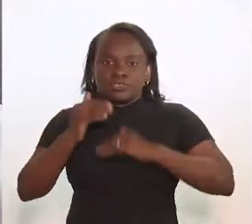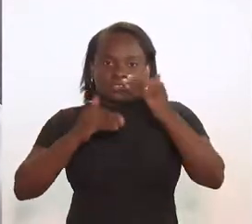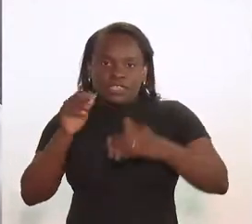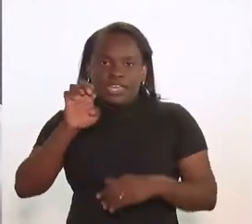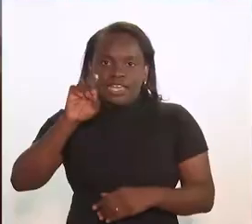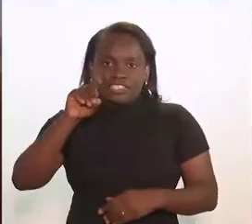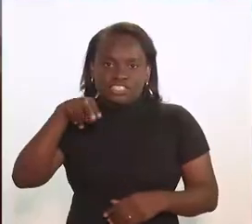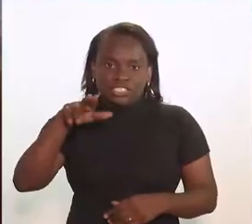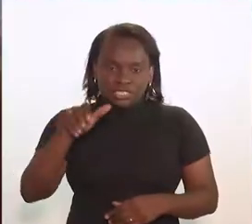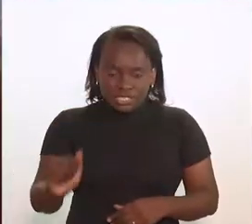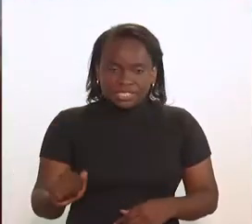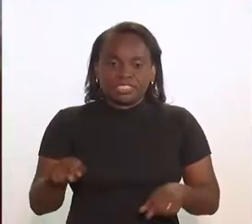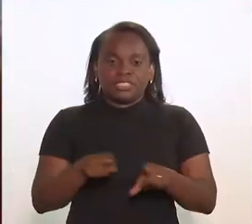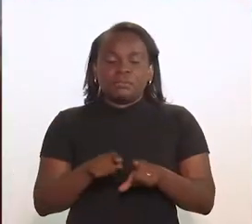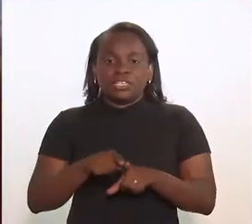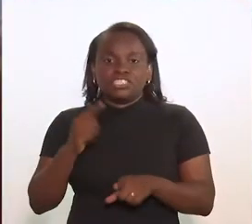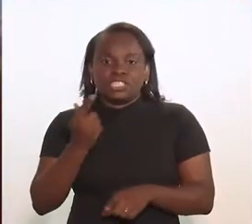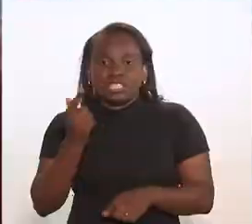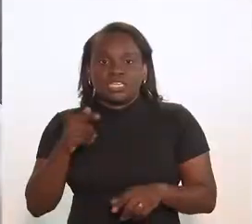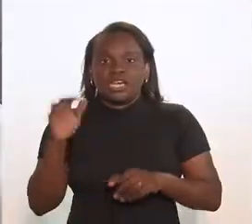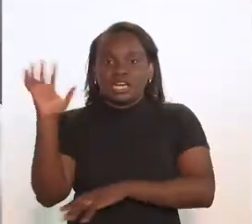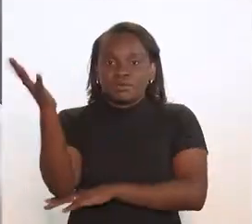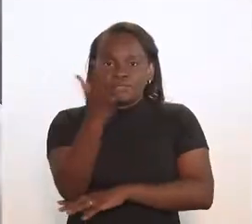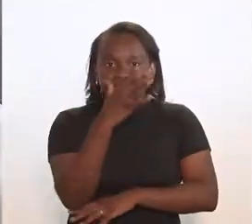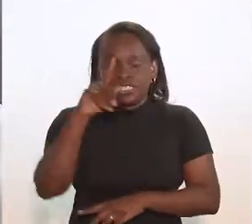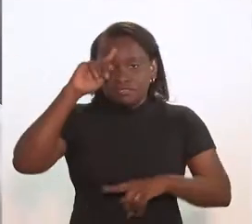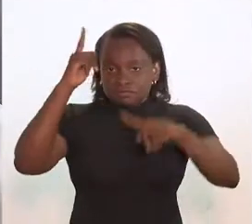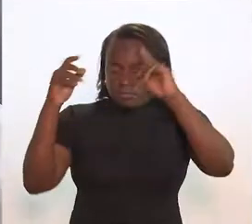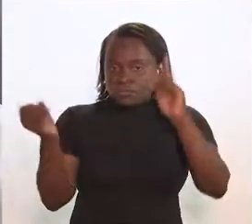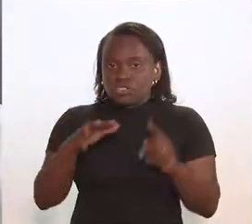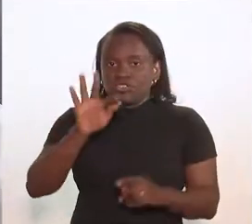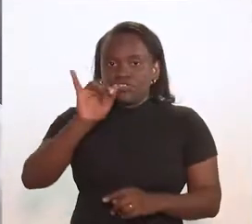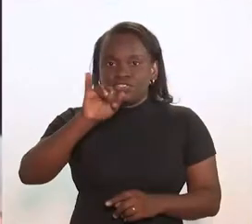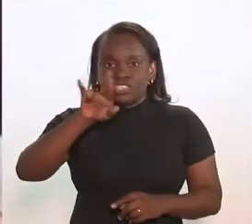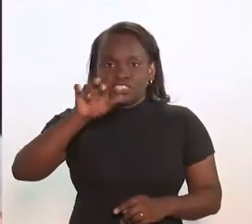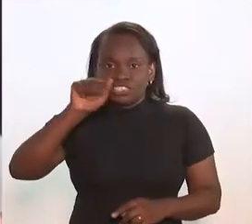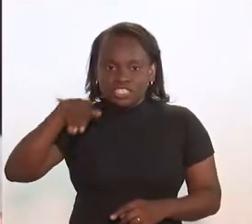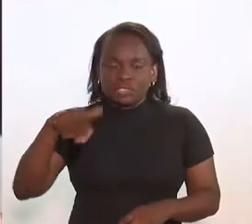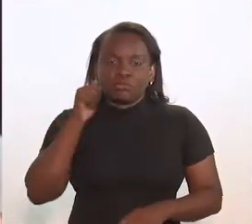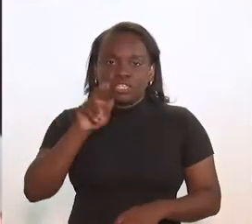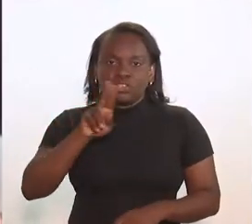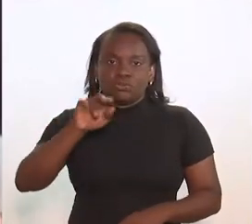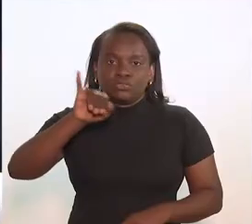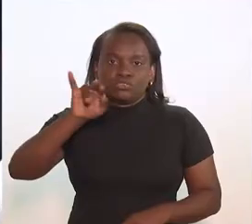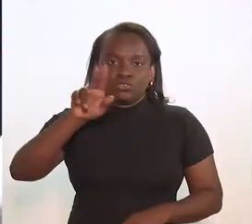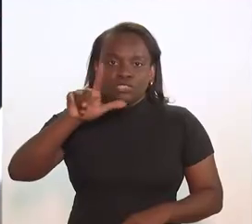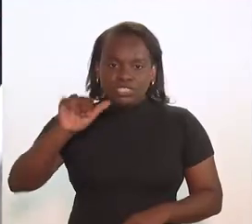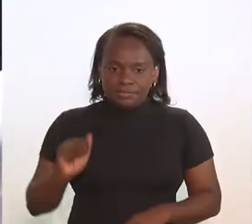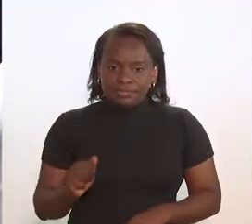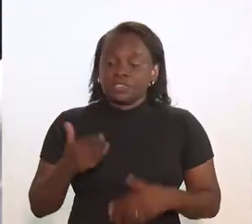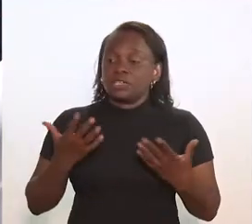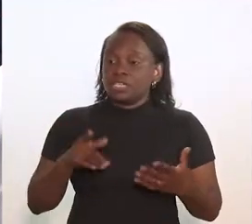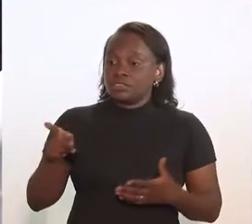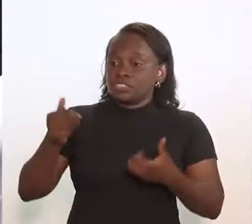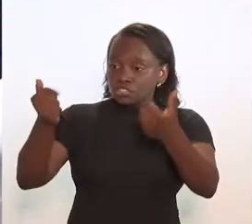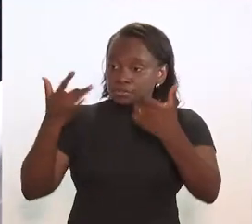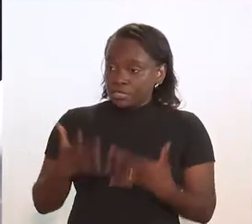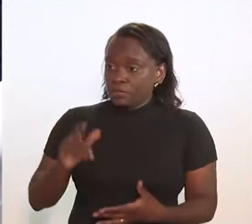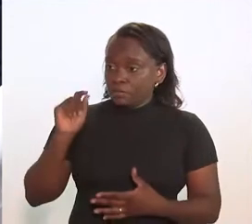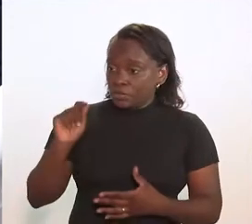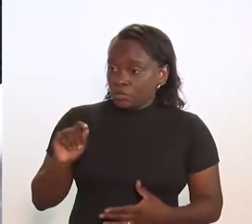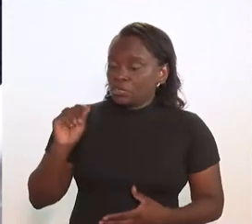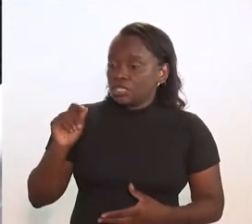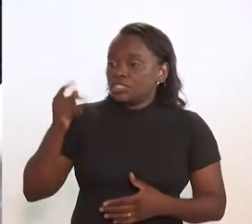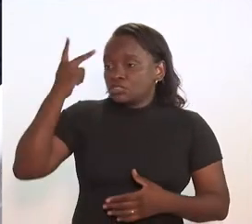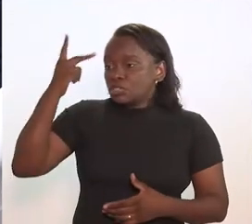Desenvolvimento, Edna Duesenberg, e a gerente de ambientes de inovação da Firjan, Júlia Azardo. Júlia, queria que você falasse um pouquinho para